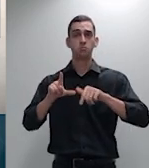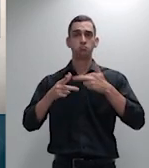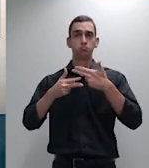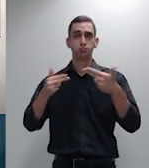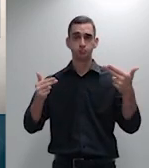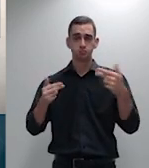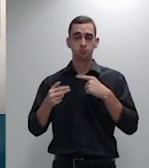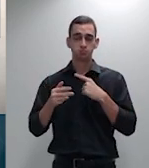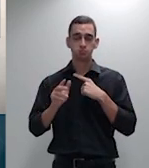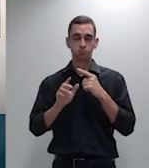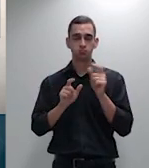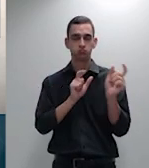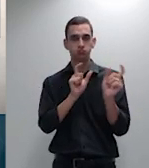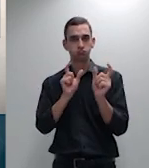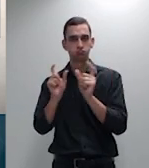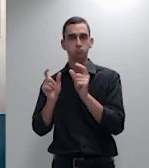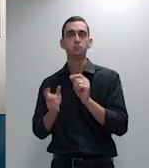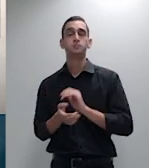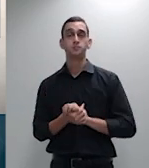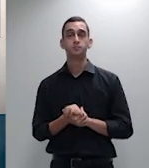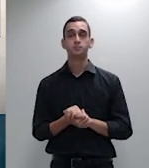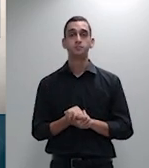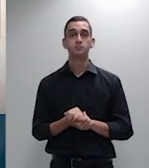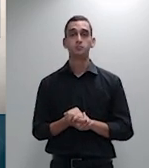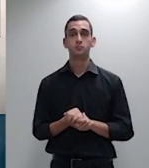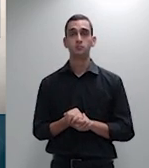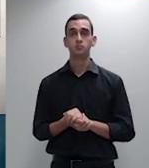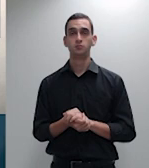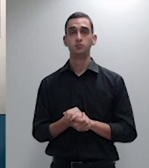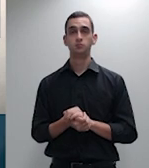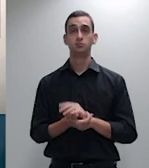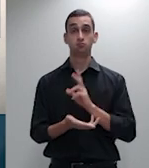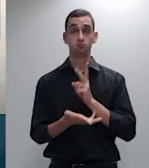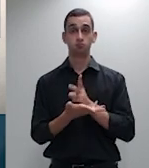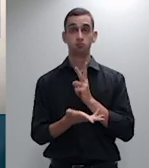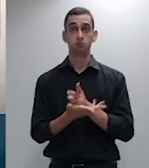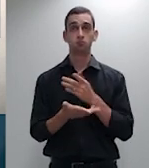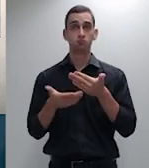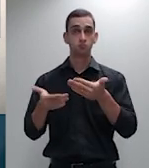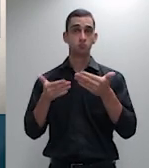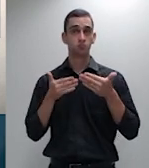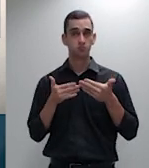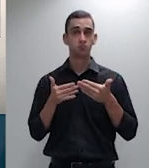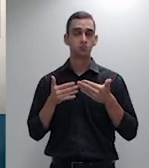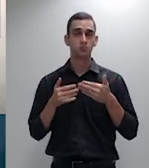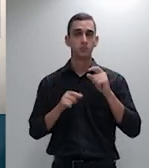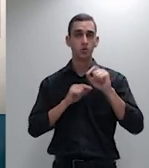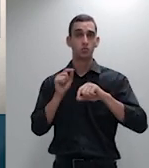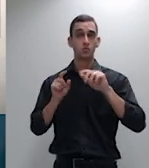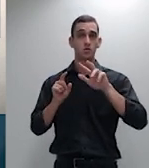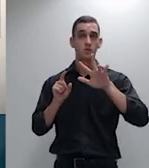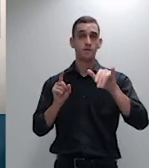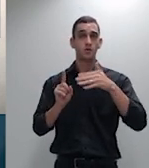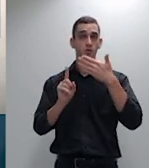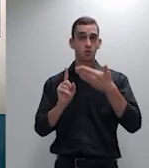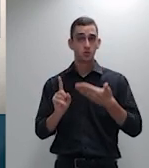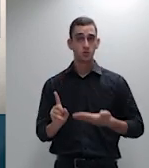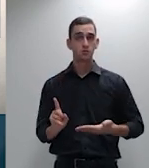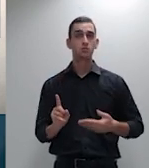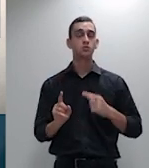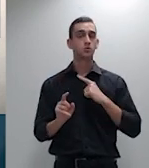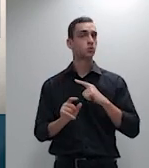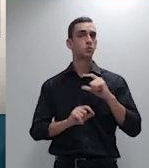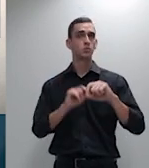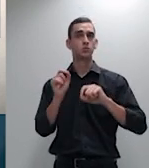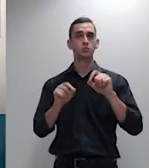o mesmo pedido de modo a homenagear assim desta forma a intangibilidade da res judicata e